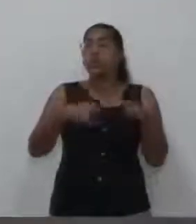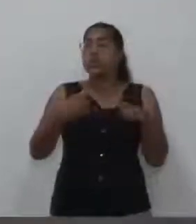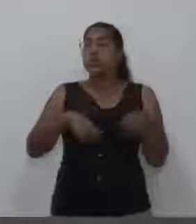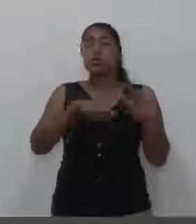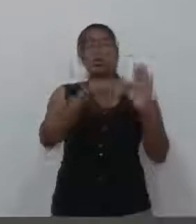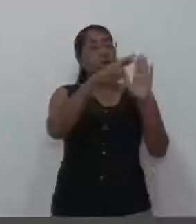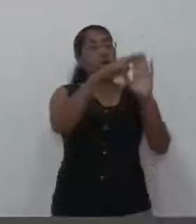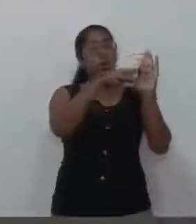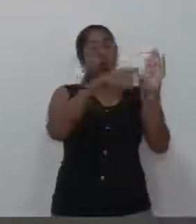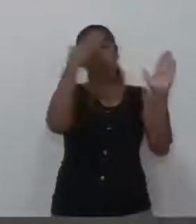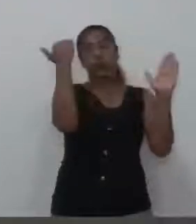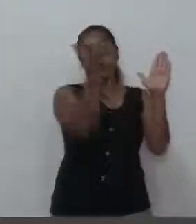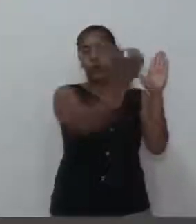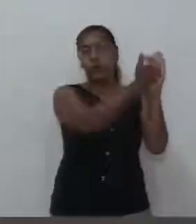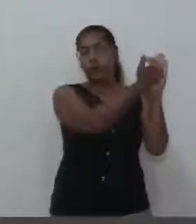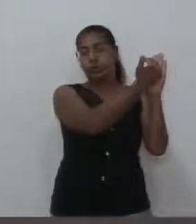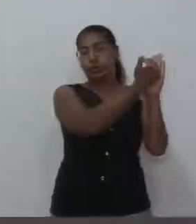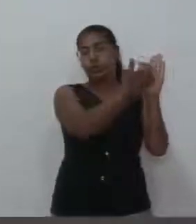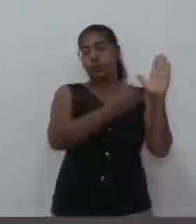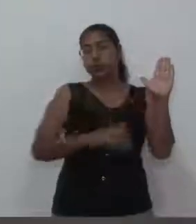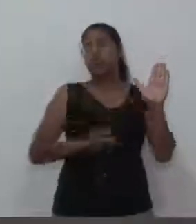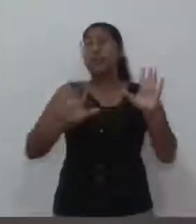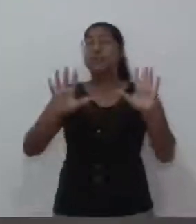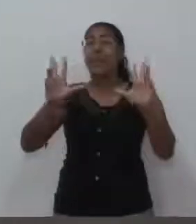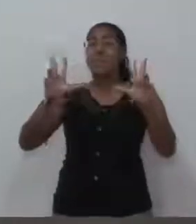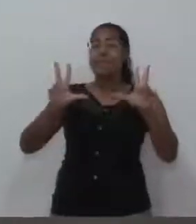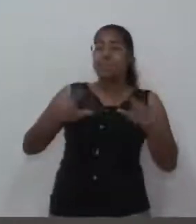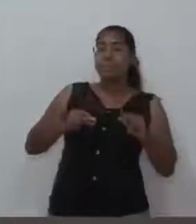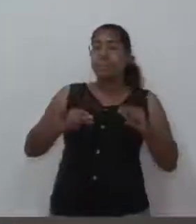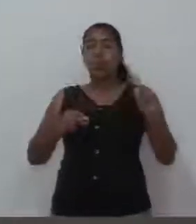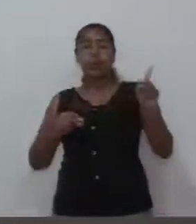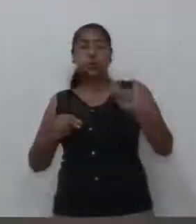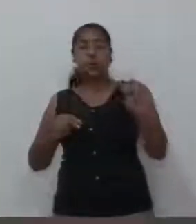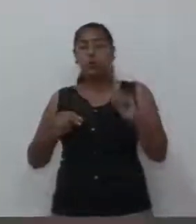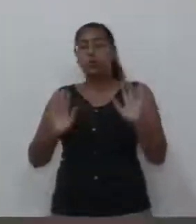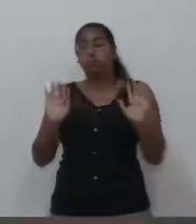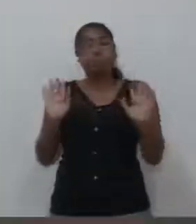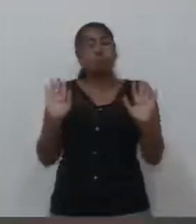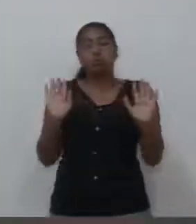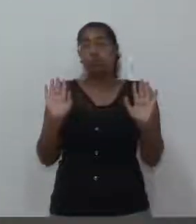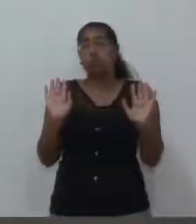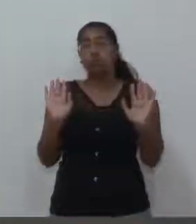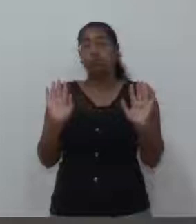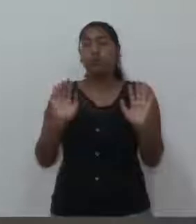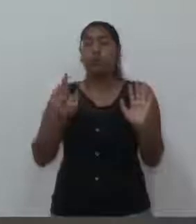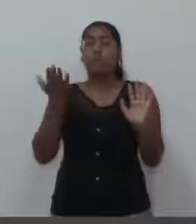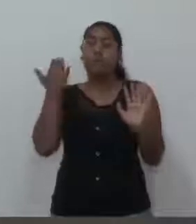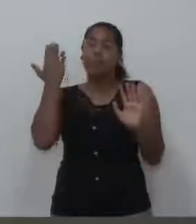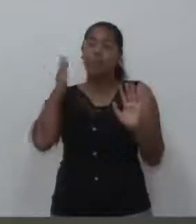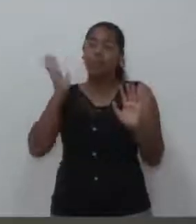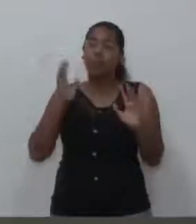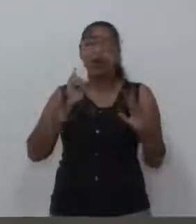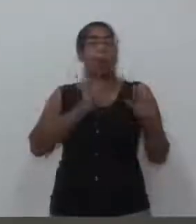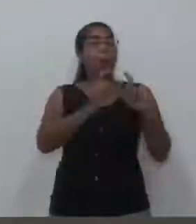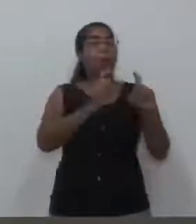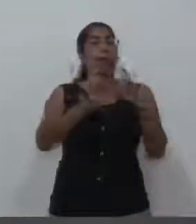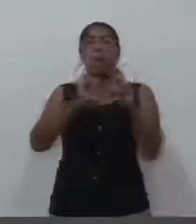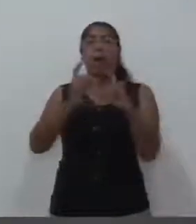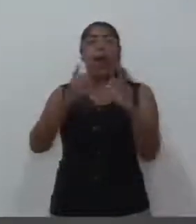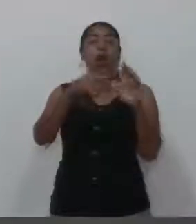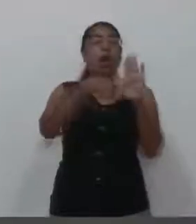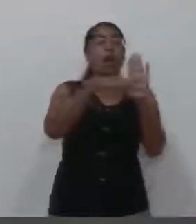mérito em si, daí já é outra questão. Isso foi amplamente discutido, debatido, se o projeto é bom ou não é, se é completo ou não é,